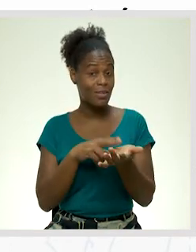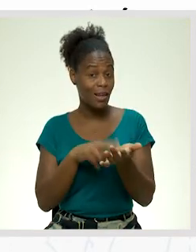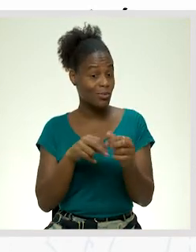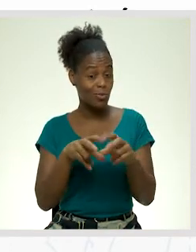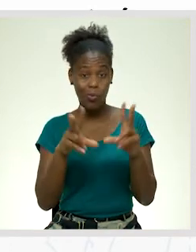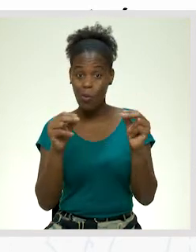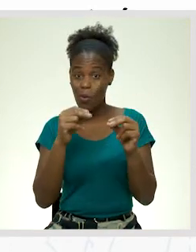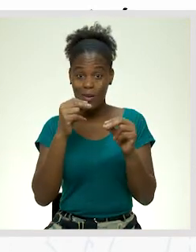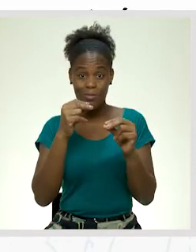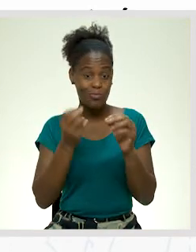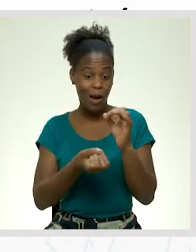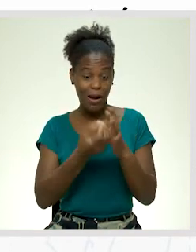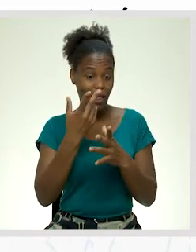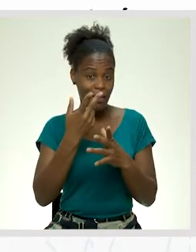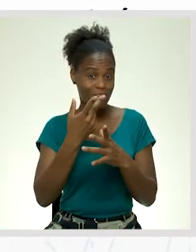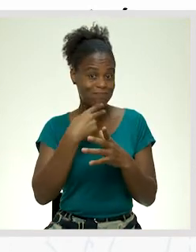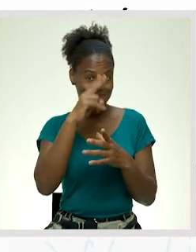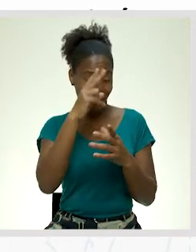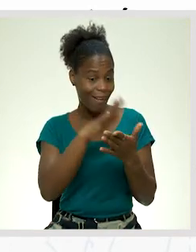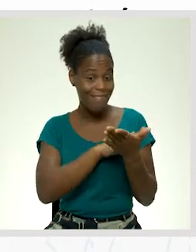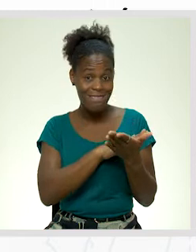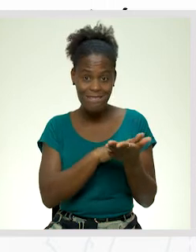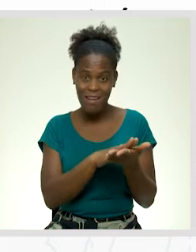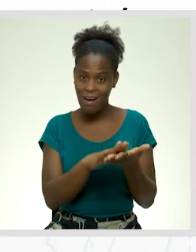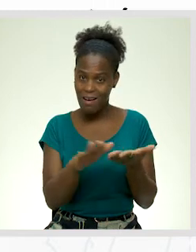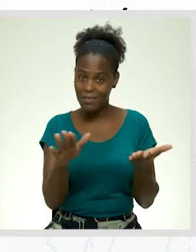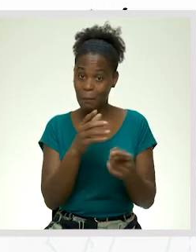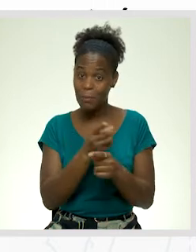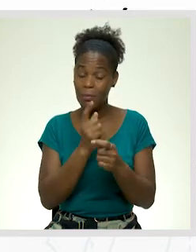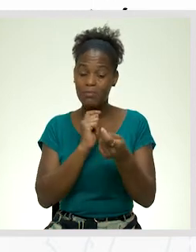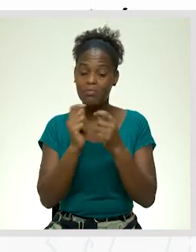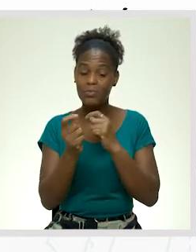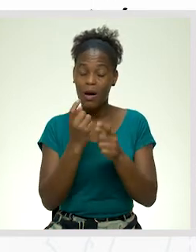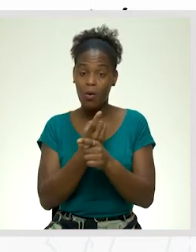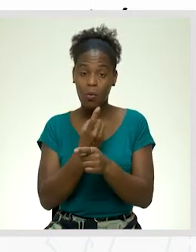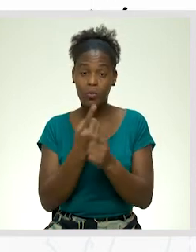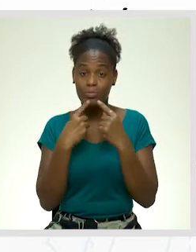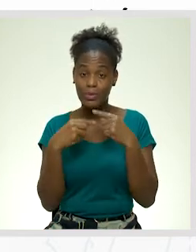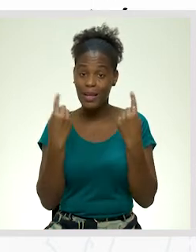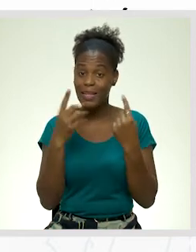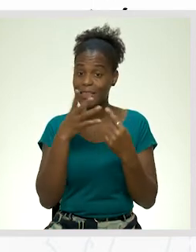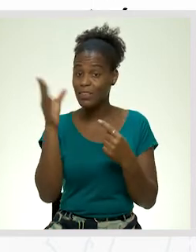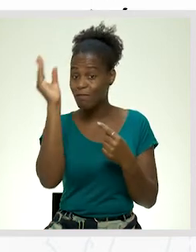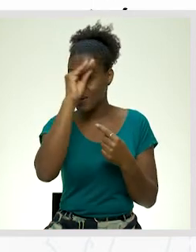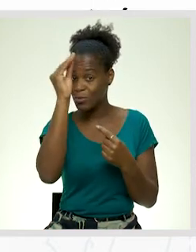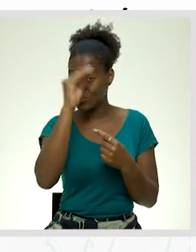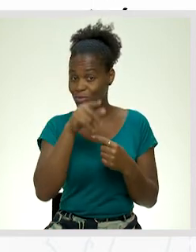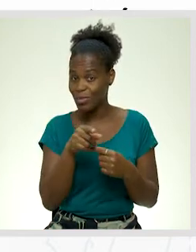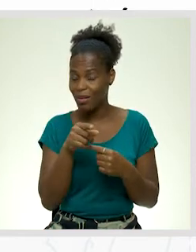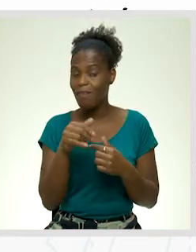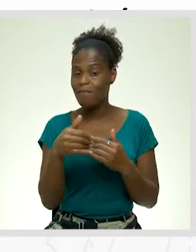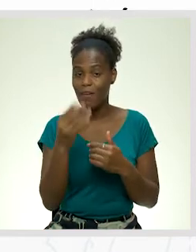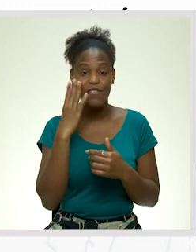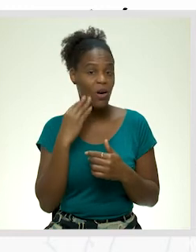nunca invente nada, mesmo porque se for testar uma entrevista a respeito de algo que declarou falsamente,